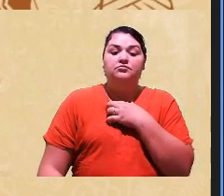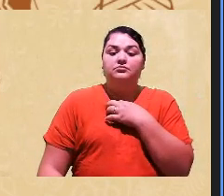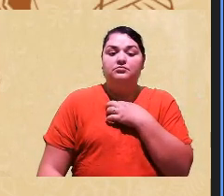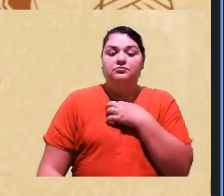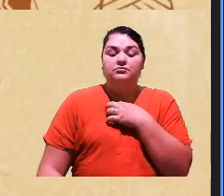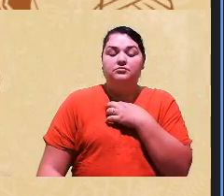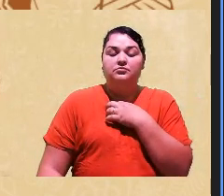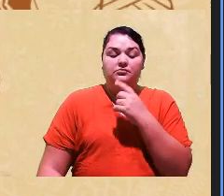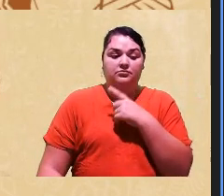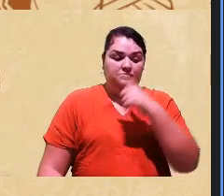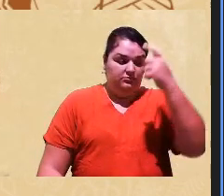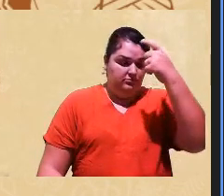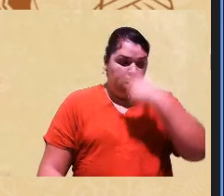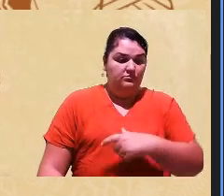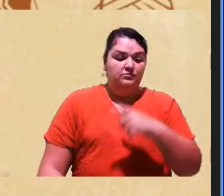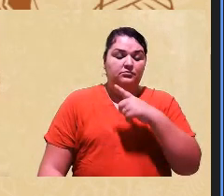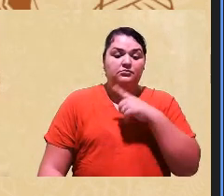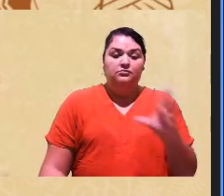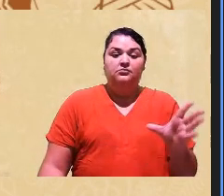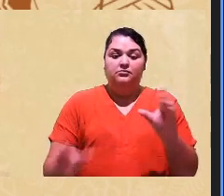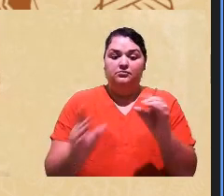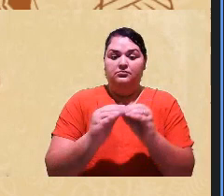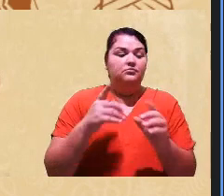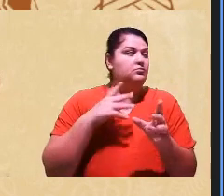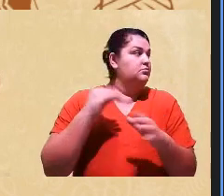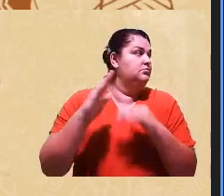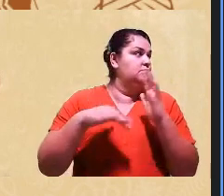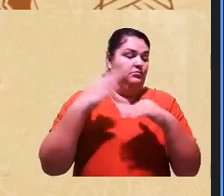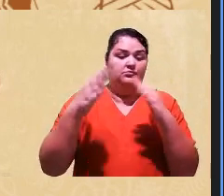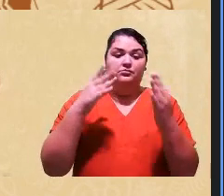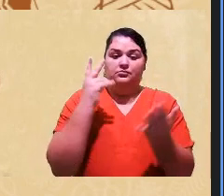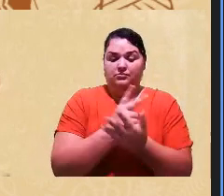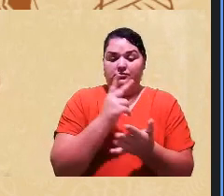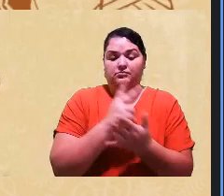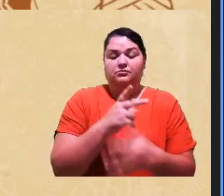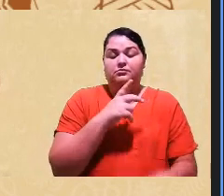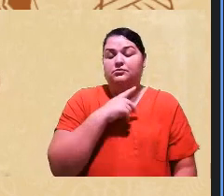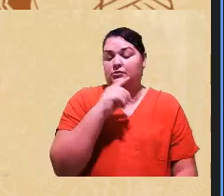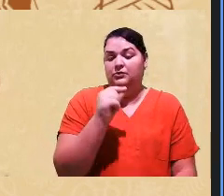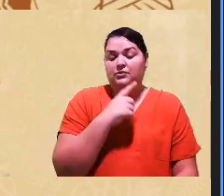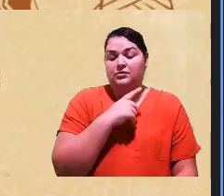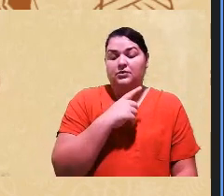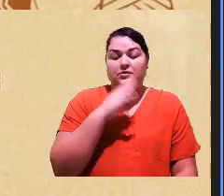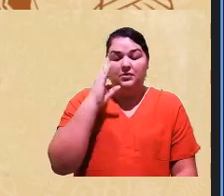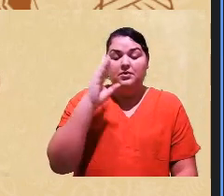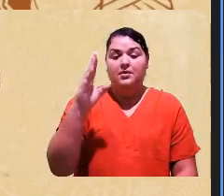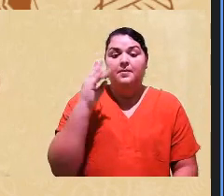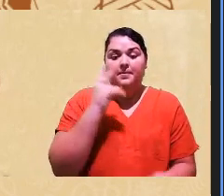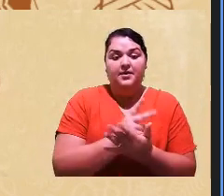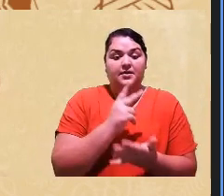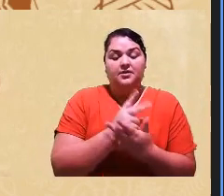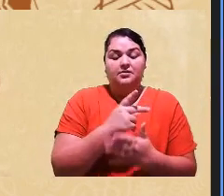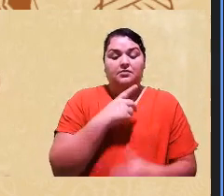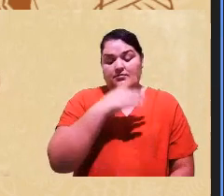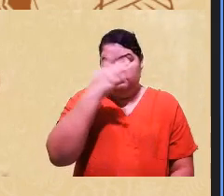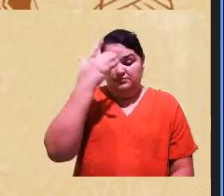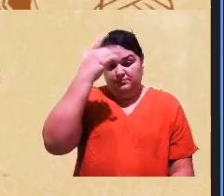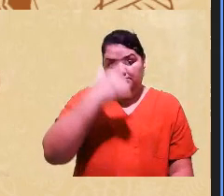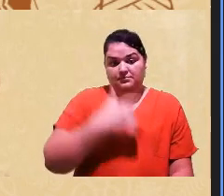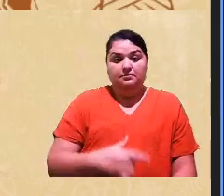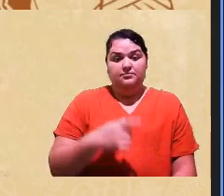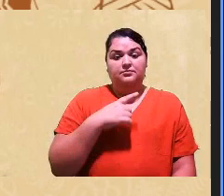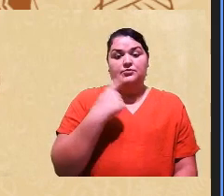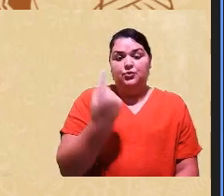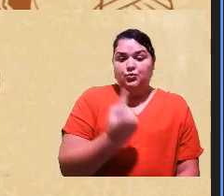candidato ele migra participa de vários processos e a gente tem tido notícias inclusive né de candidatos que foram aprovados em um